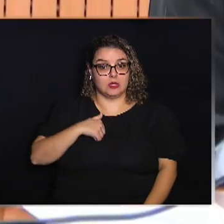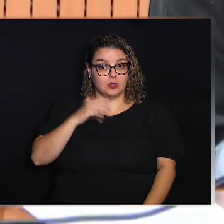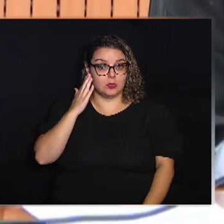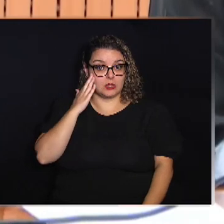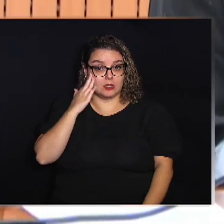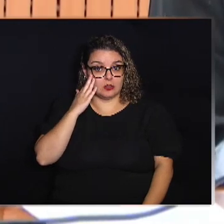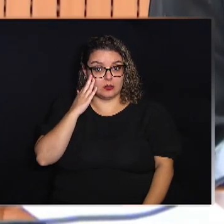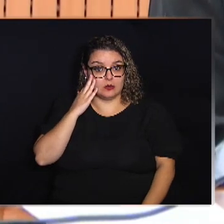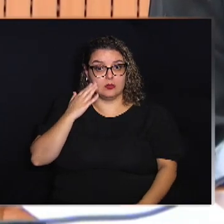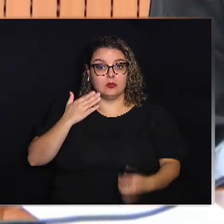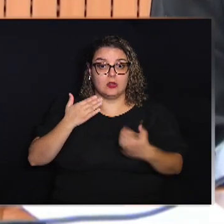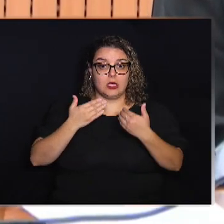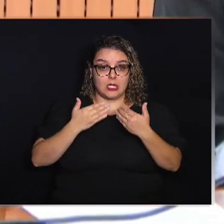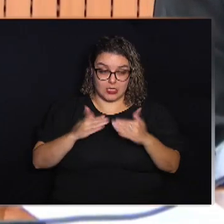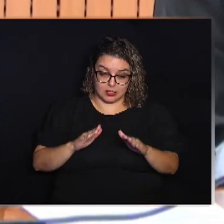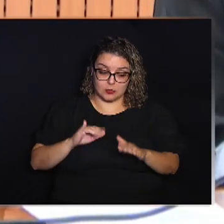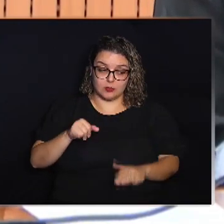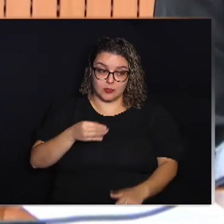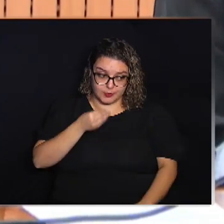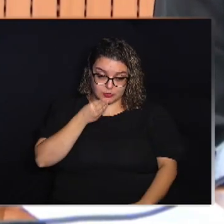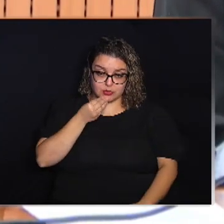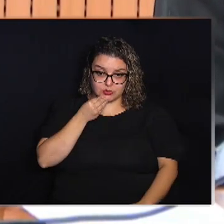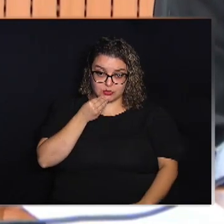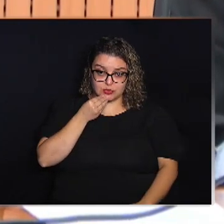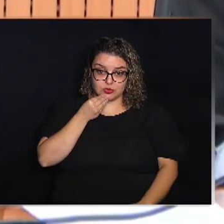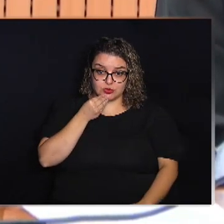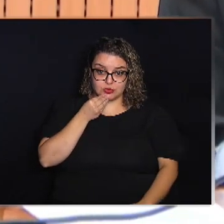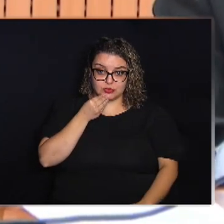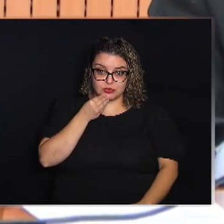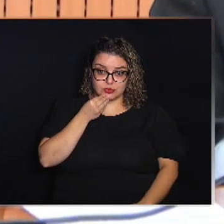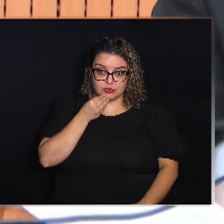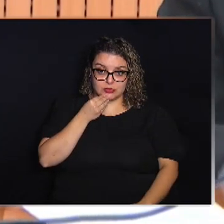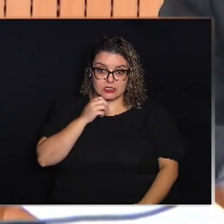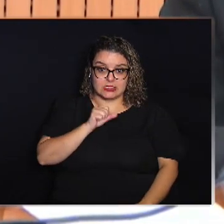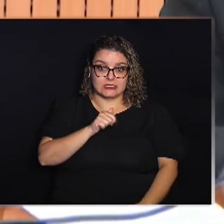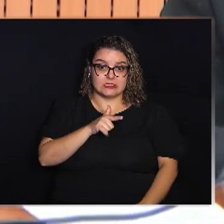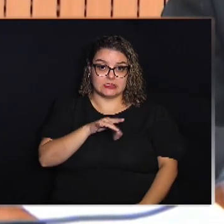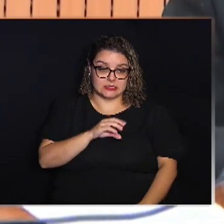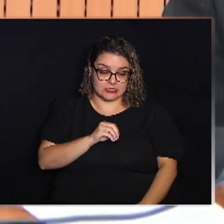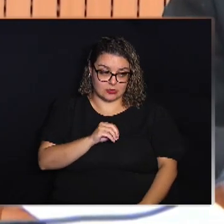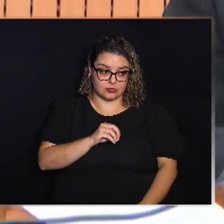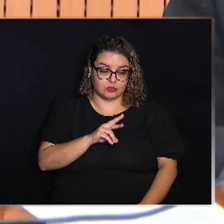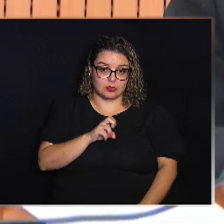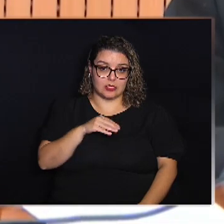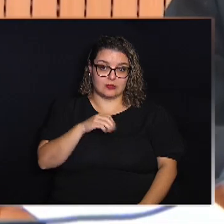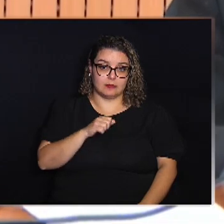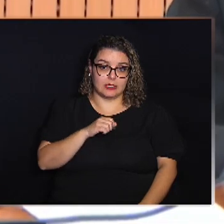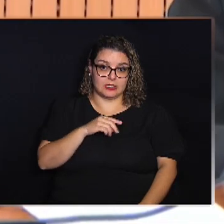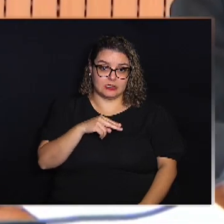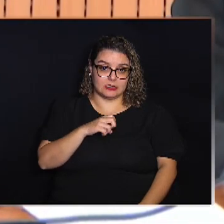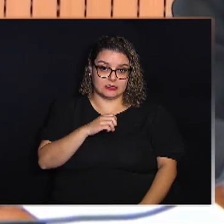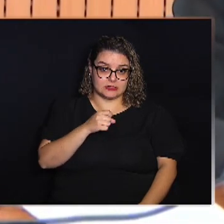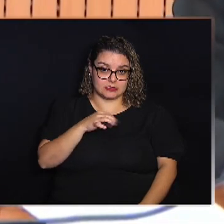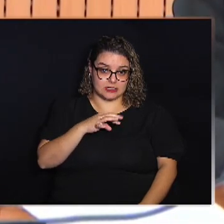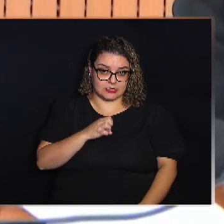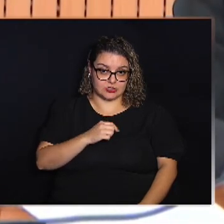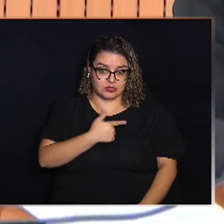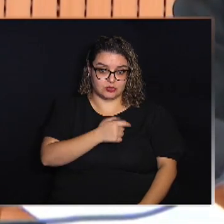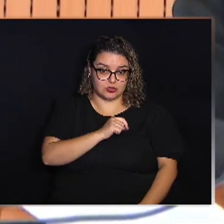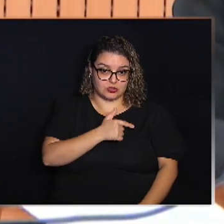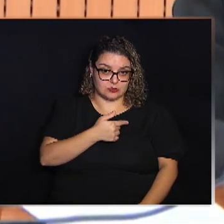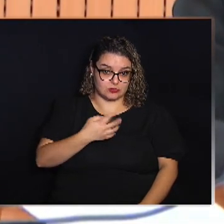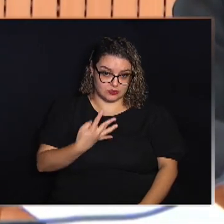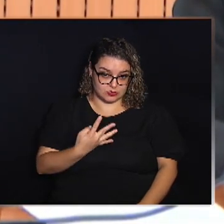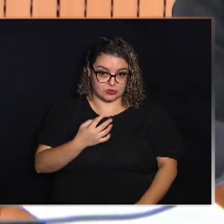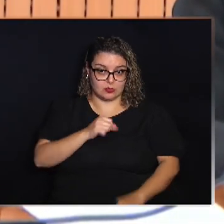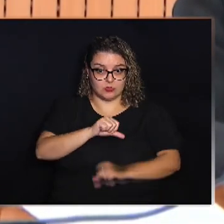eles abrem uma porta Para, no caso de saldo remanescente de 2024 Passar para o orçamento de 2025